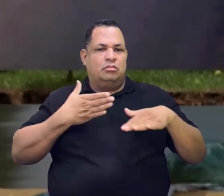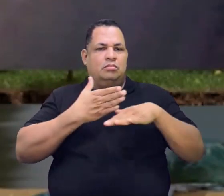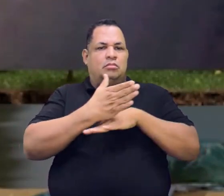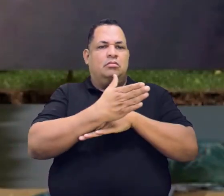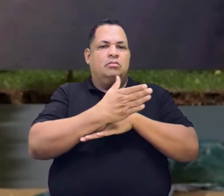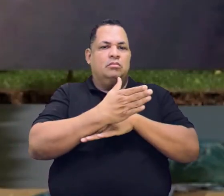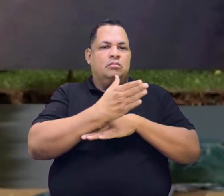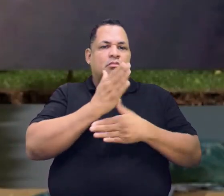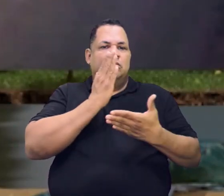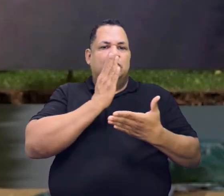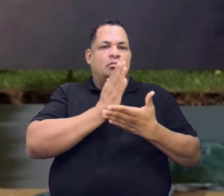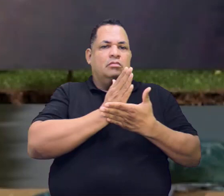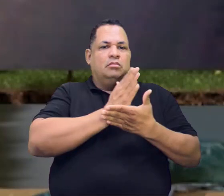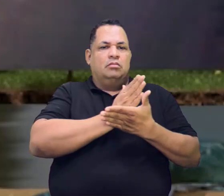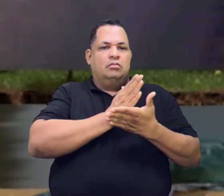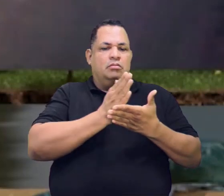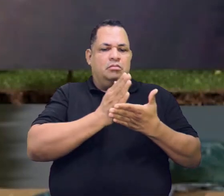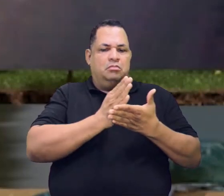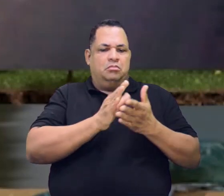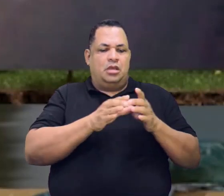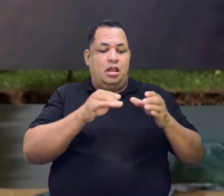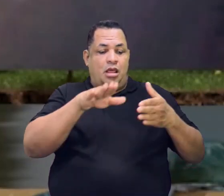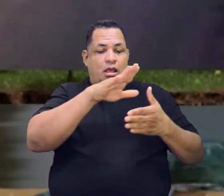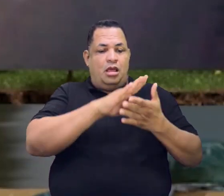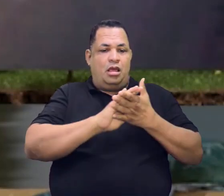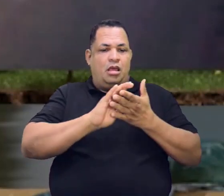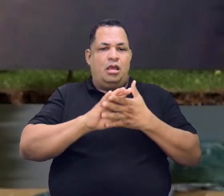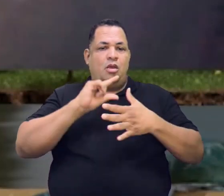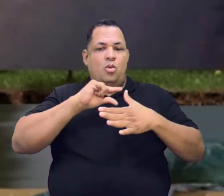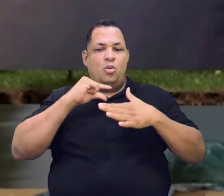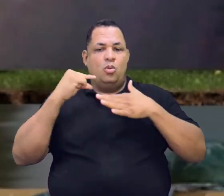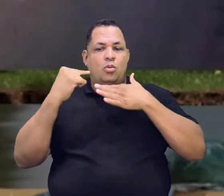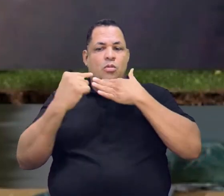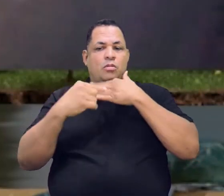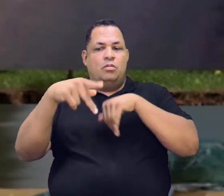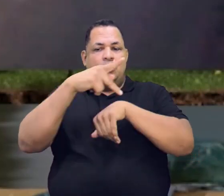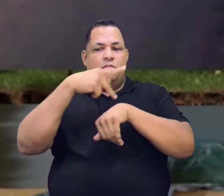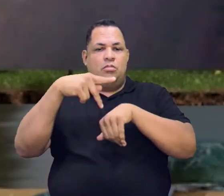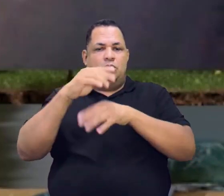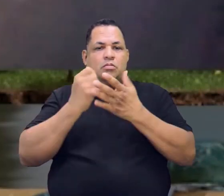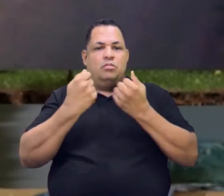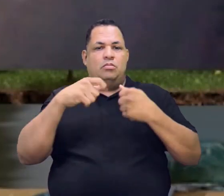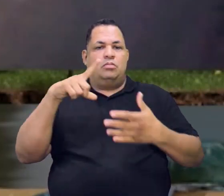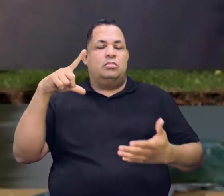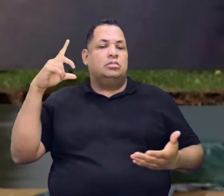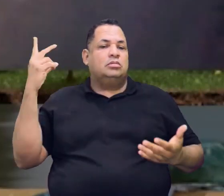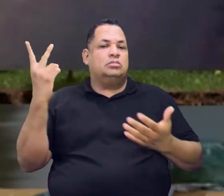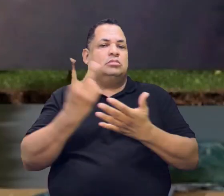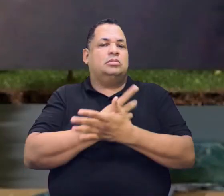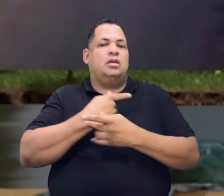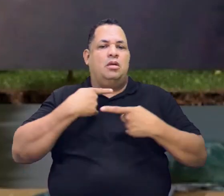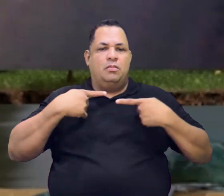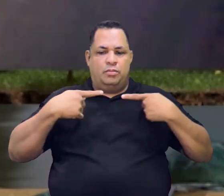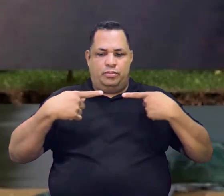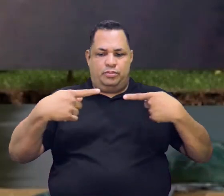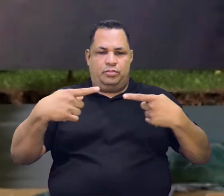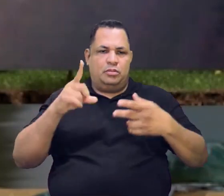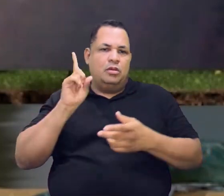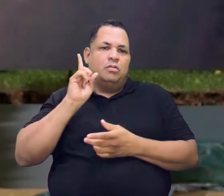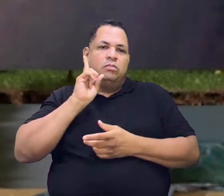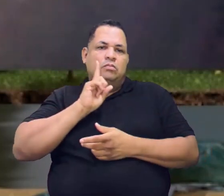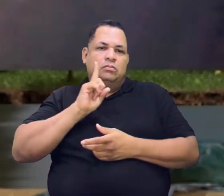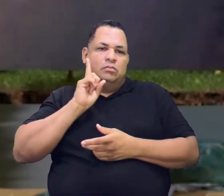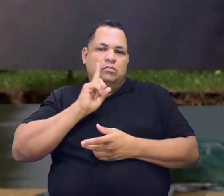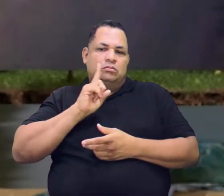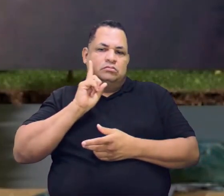parte da Guiana. Ok? Isso pode ocasionar uma guerra. Os Estados